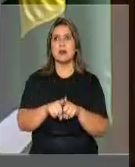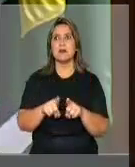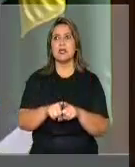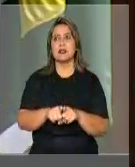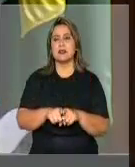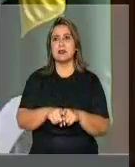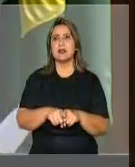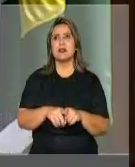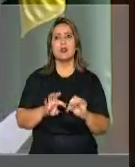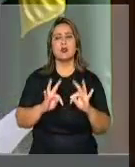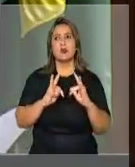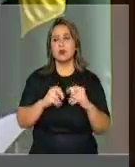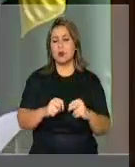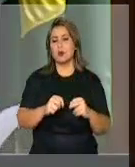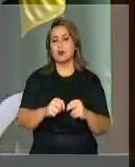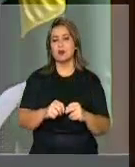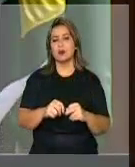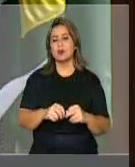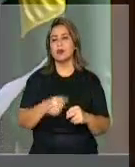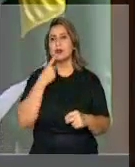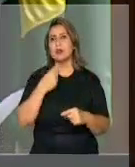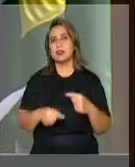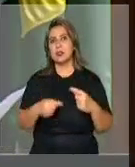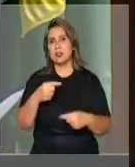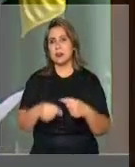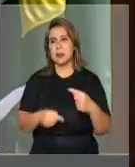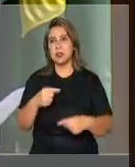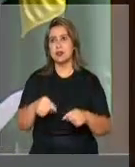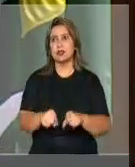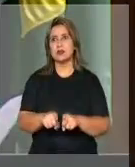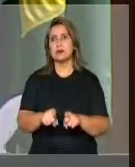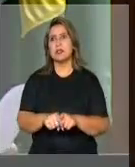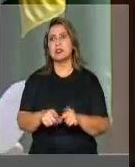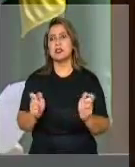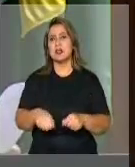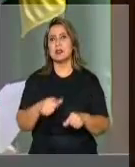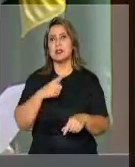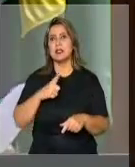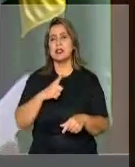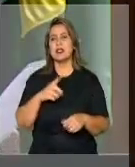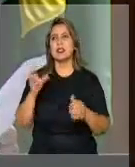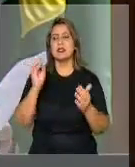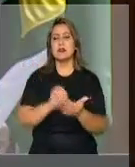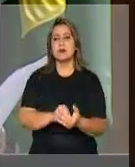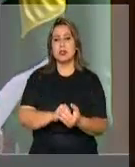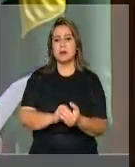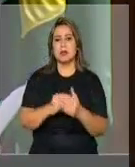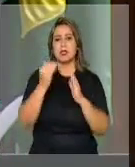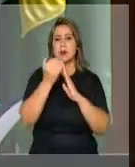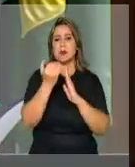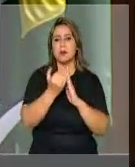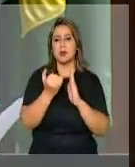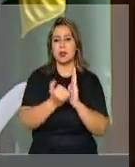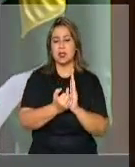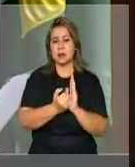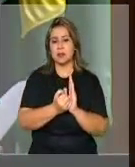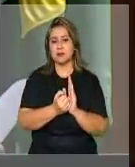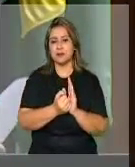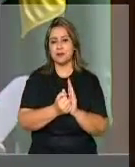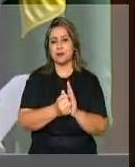não só na CMO, mas em todas as esferas de debate, afinal de contas, ali está inserido o programa